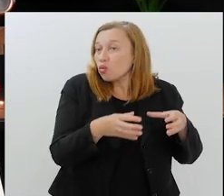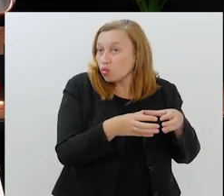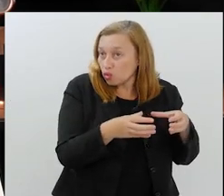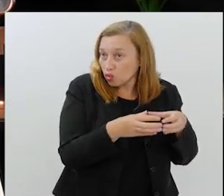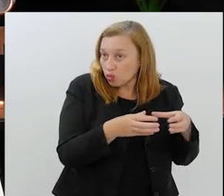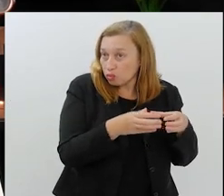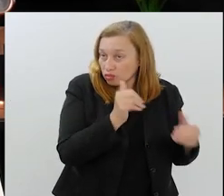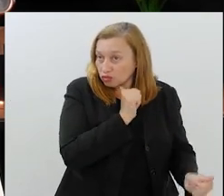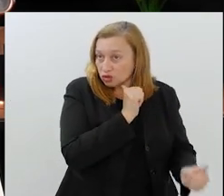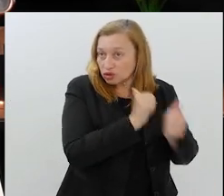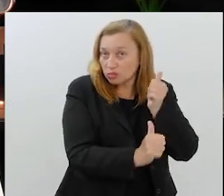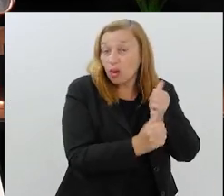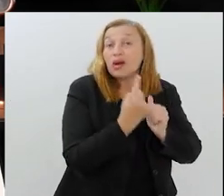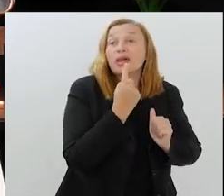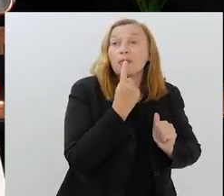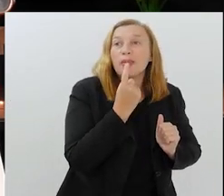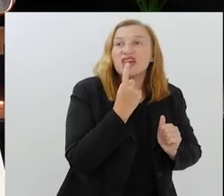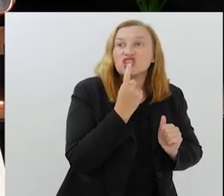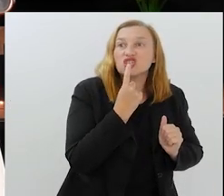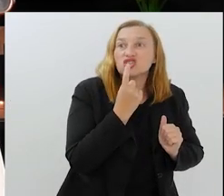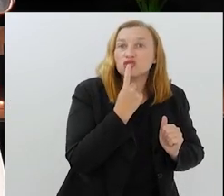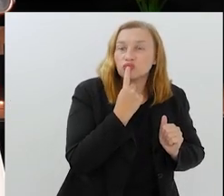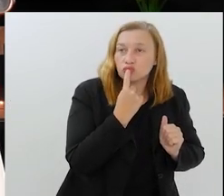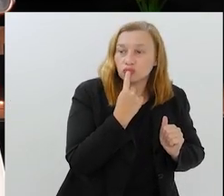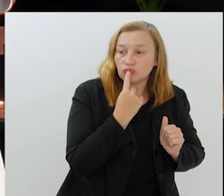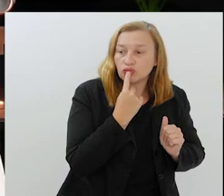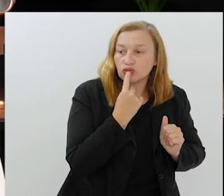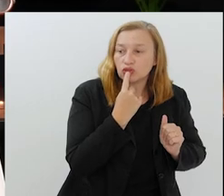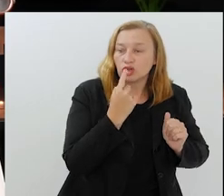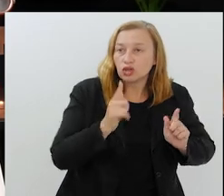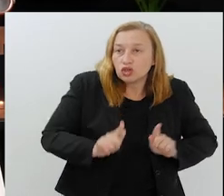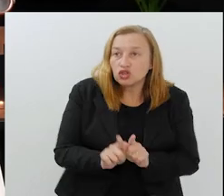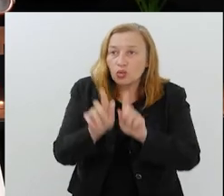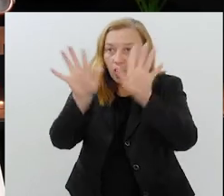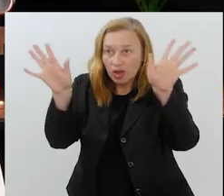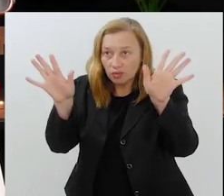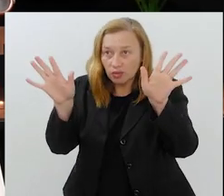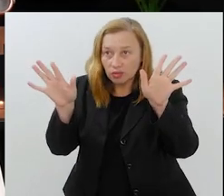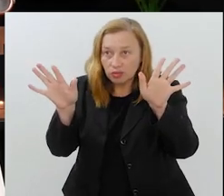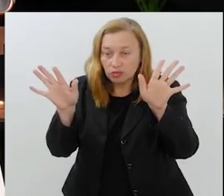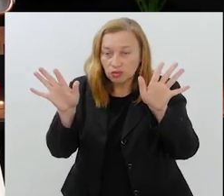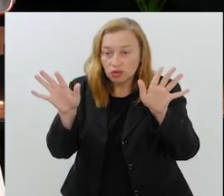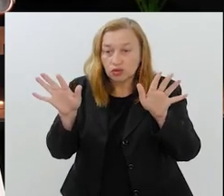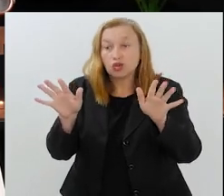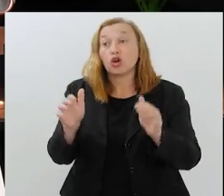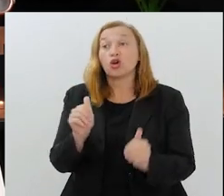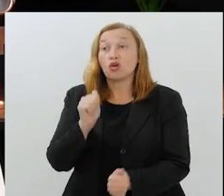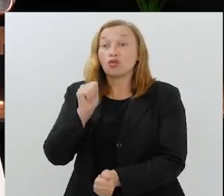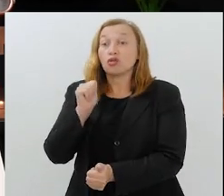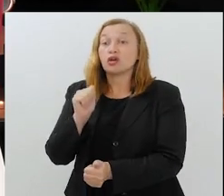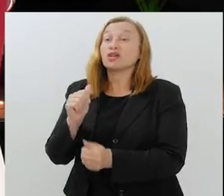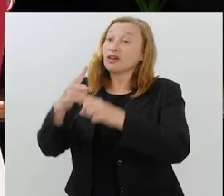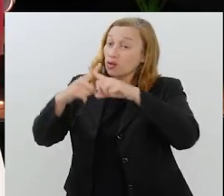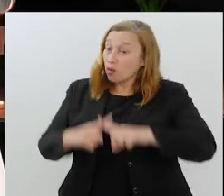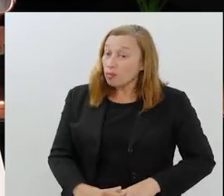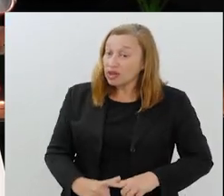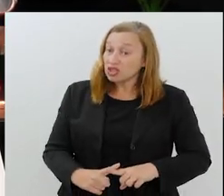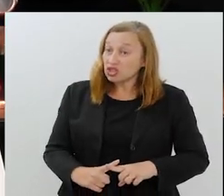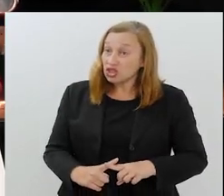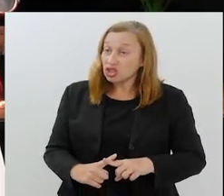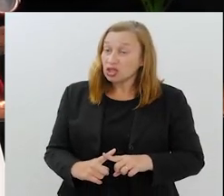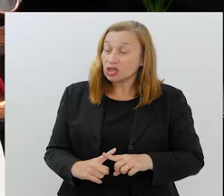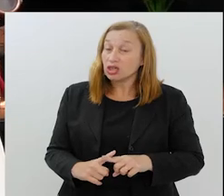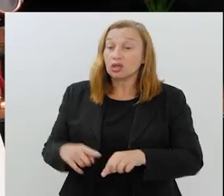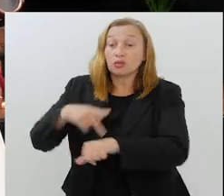está bem pertinho de Guarulhos. Pega o avião, vai para o Chile, para Santiago, jogar contra a seleção chilena. E aí vai para a Barra Funda.